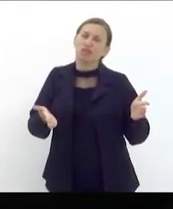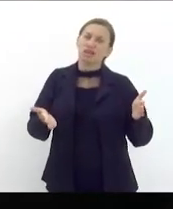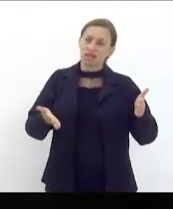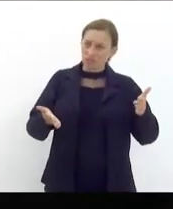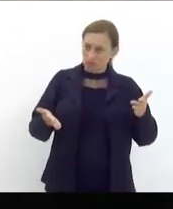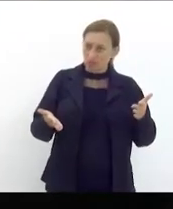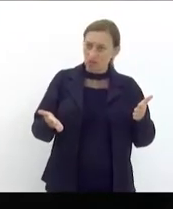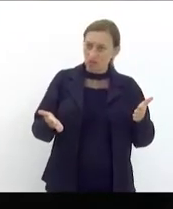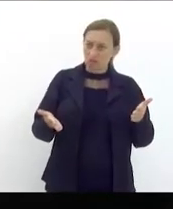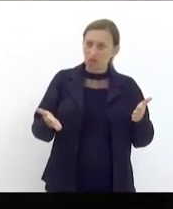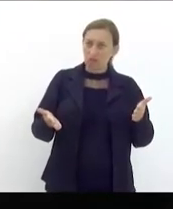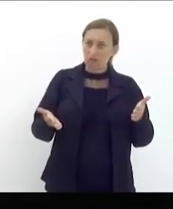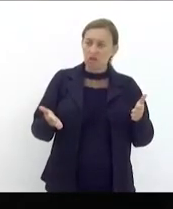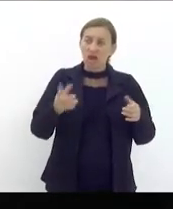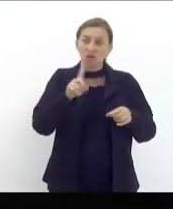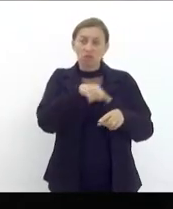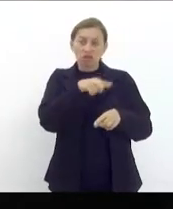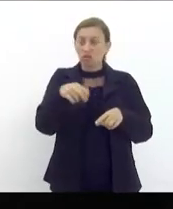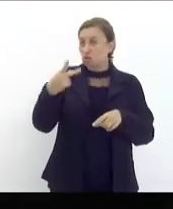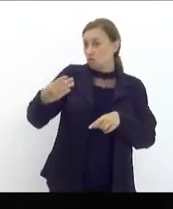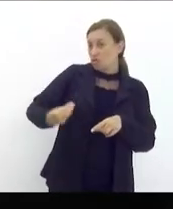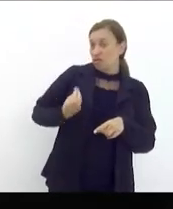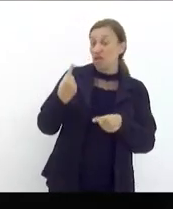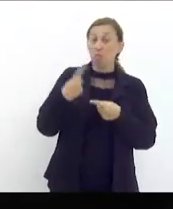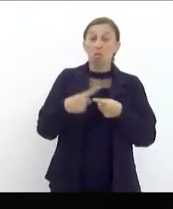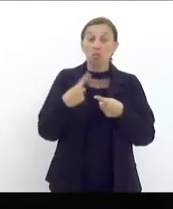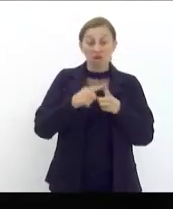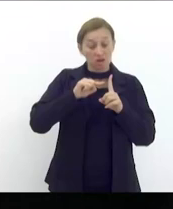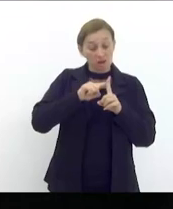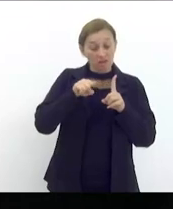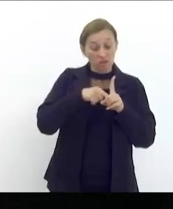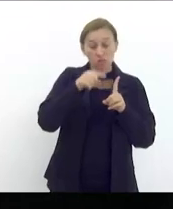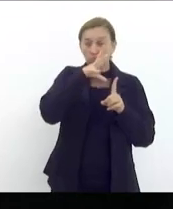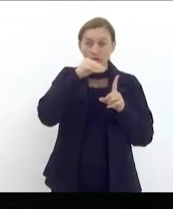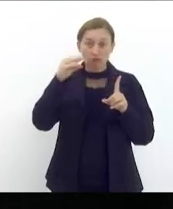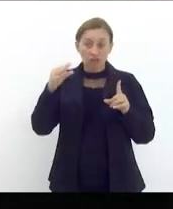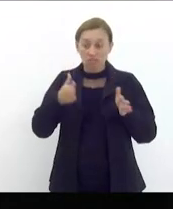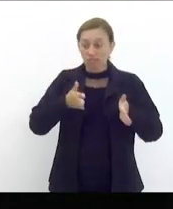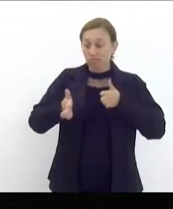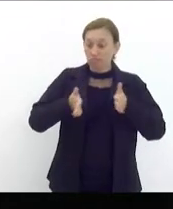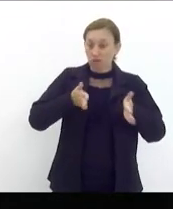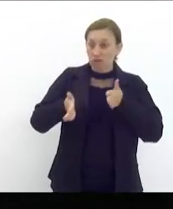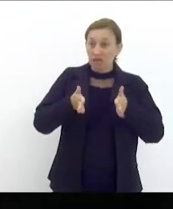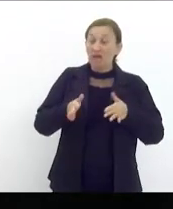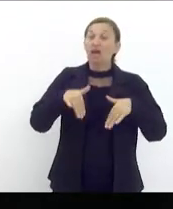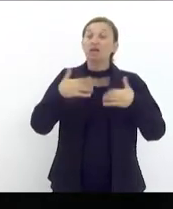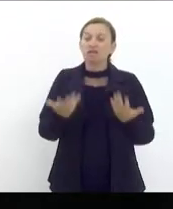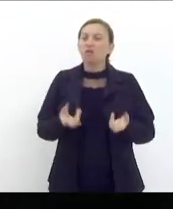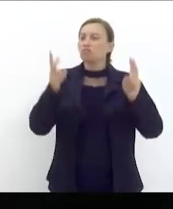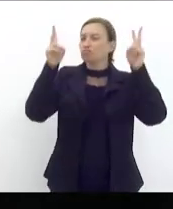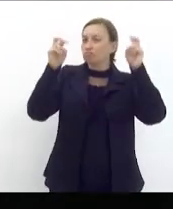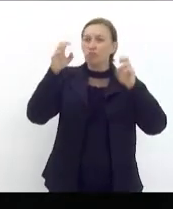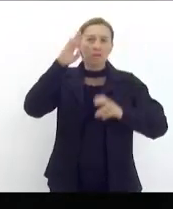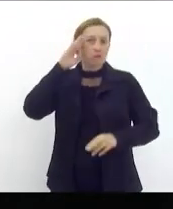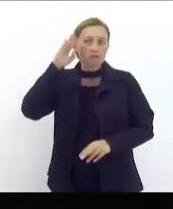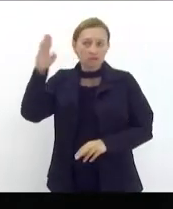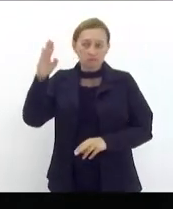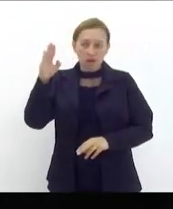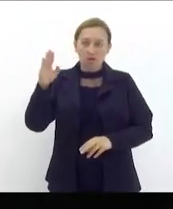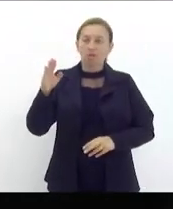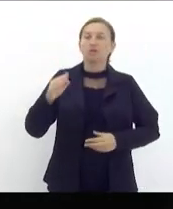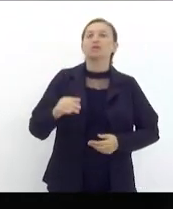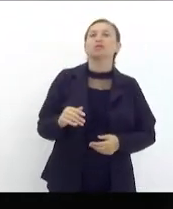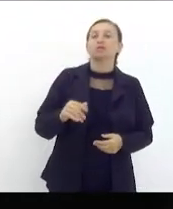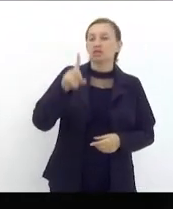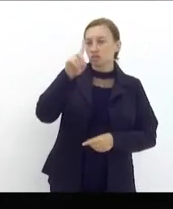da sua vida justamente porque engravidou na adolescência. Então, esses são temas centrais para a autonomia